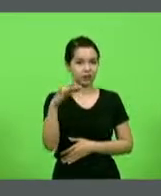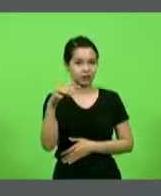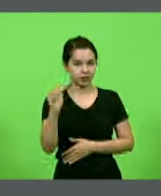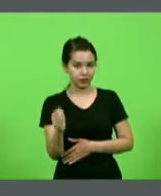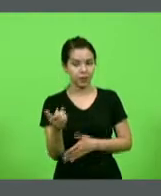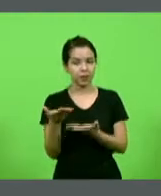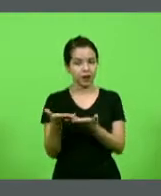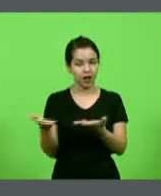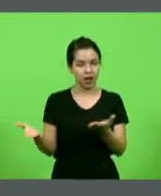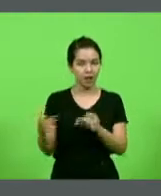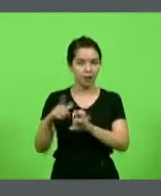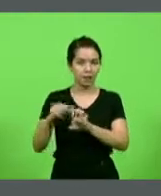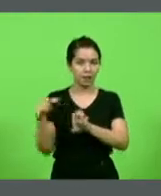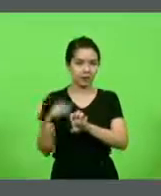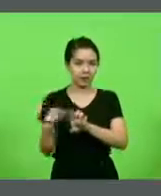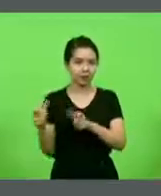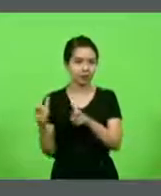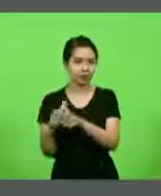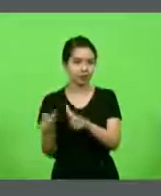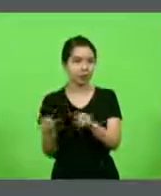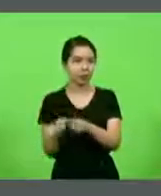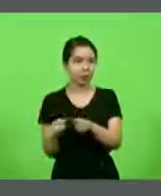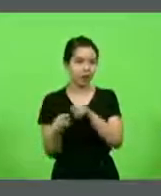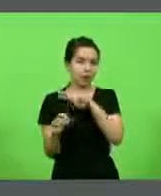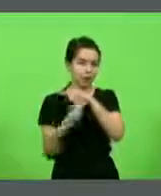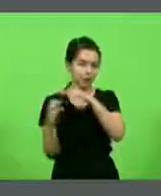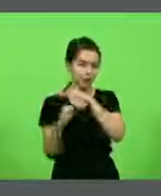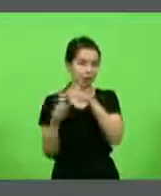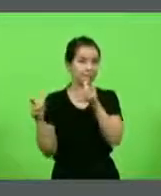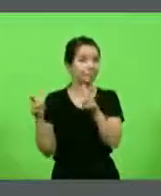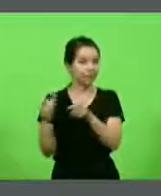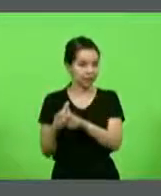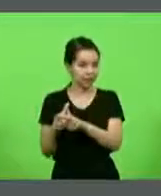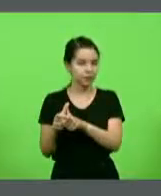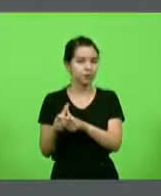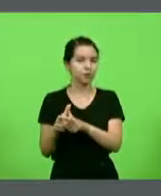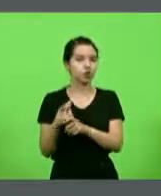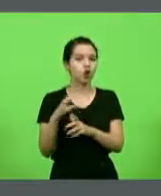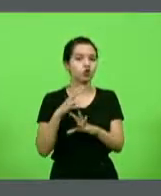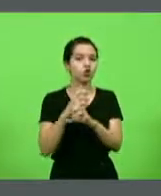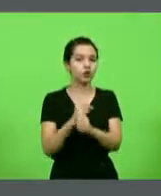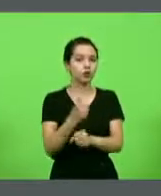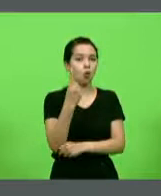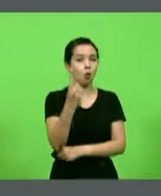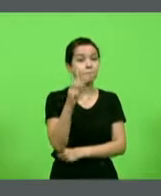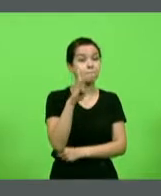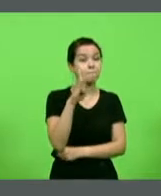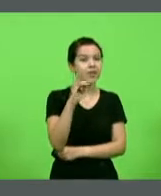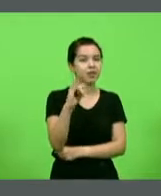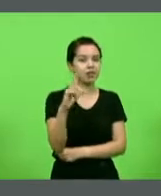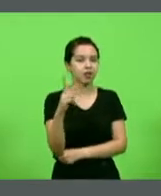e para as empresas de pequeno porte. No total, R 1,5 bilhão